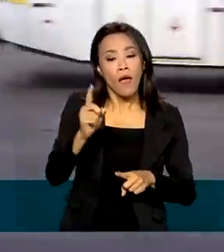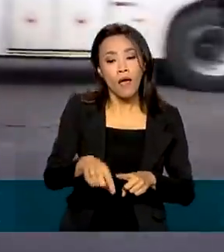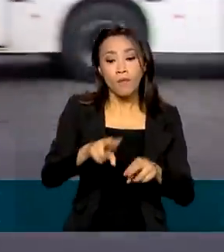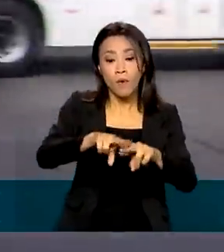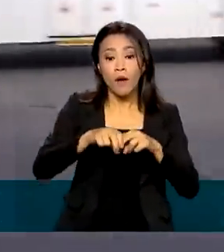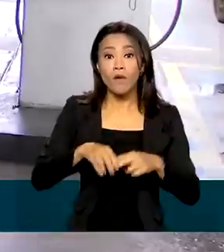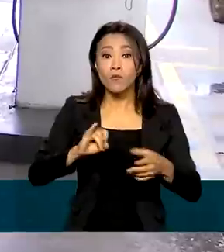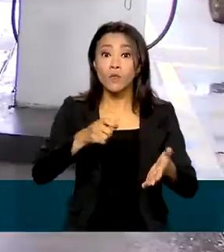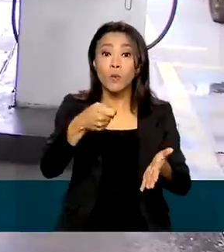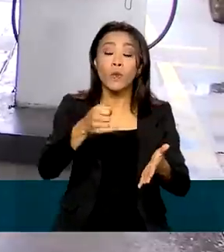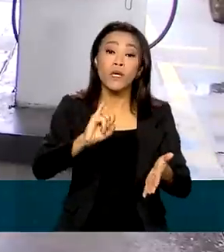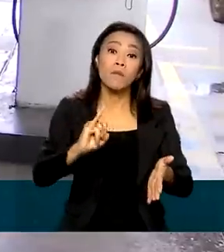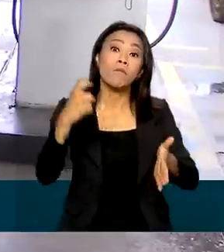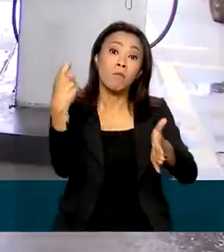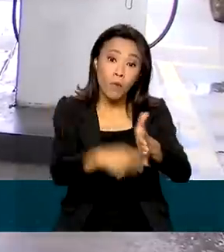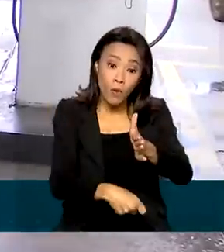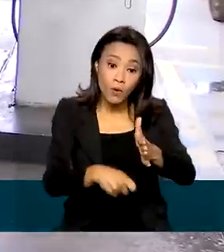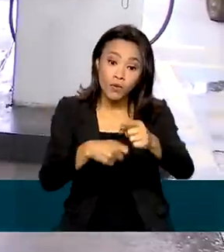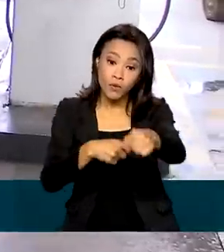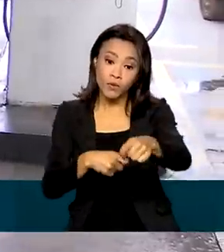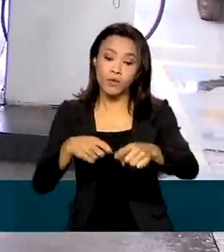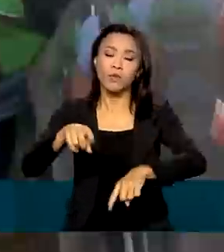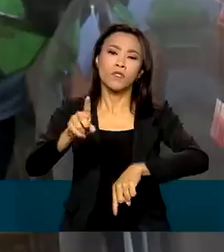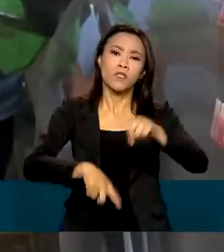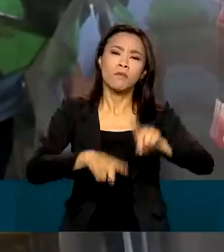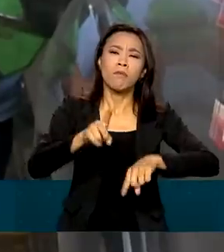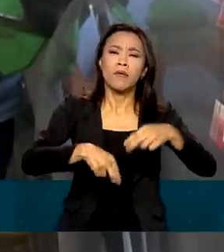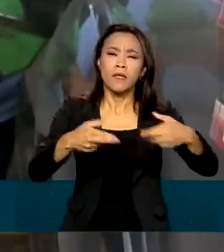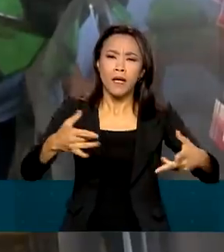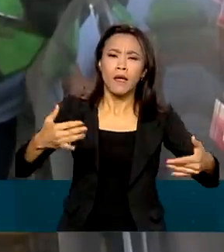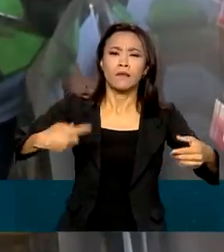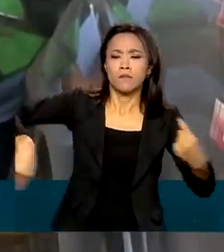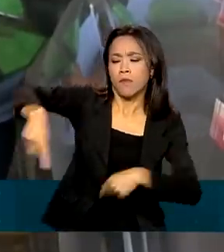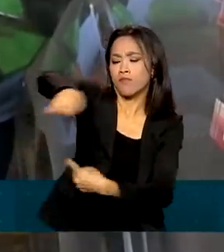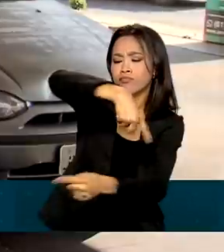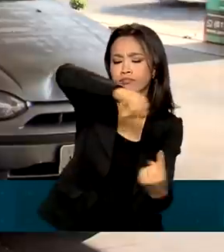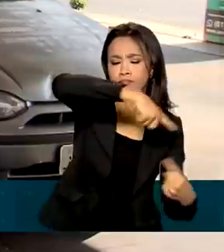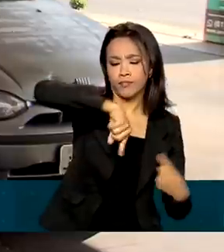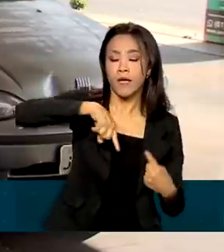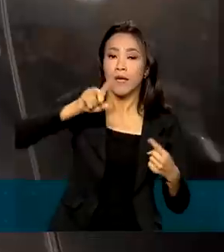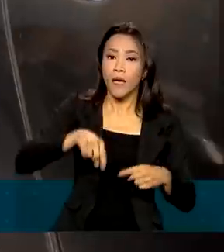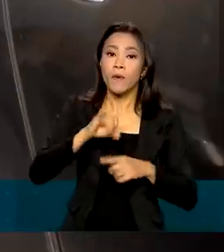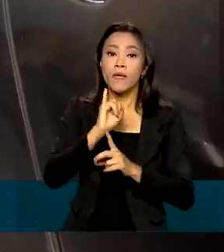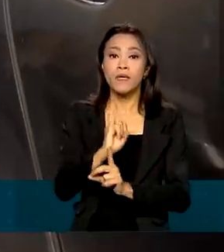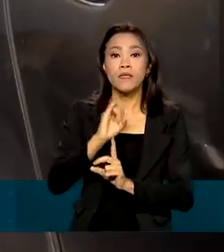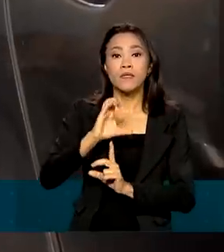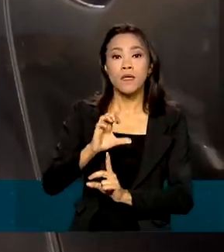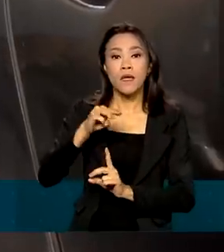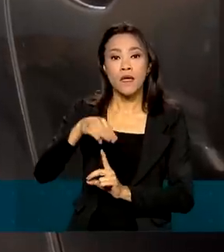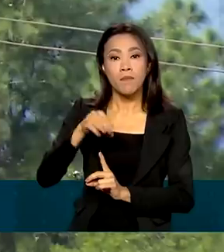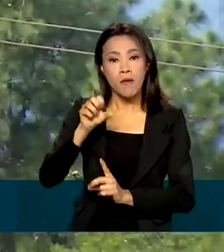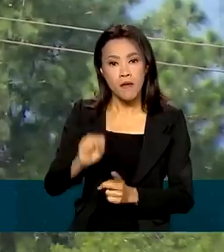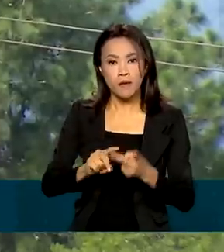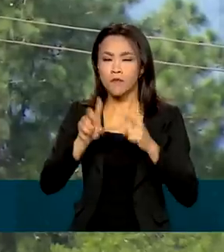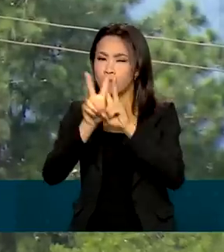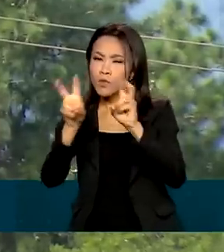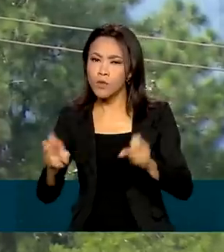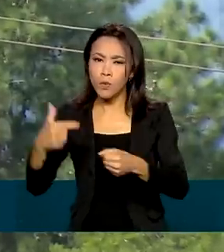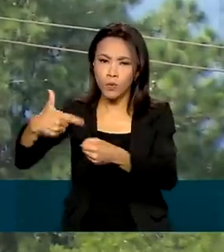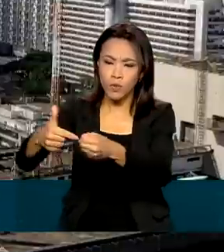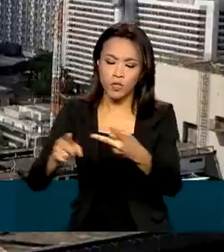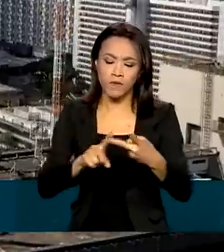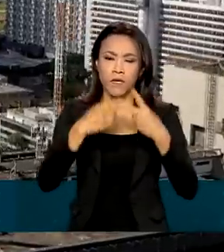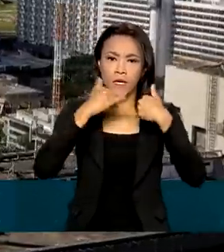do Imposto sobre Circulação de Mercadorias e Serviços, o ICMS, sobre combustíveis, energia